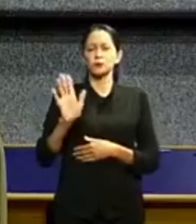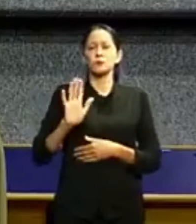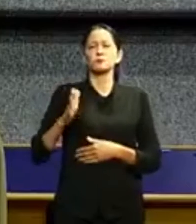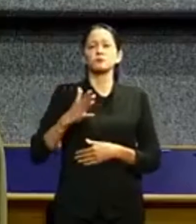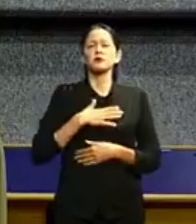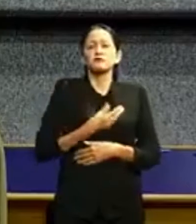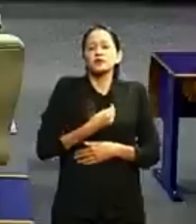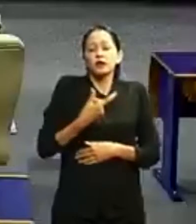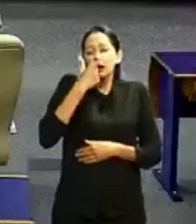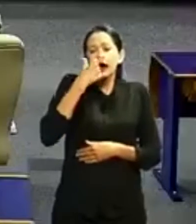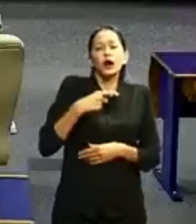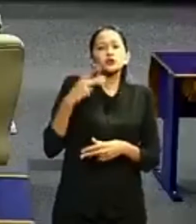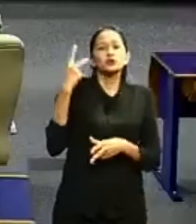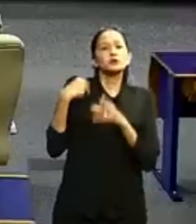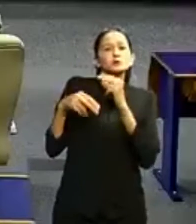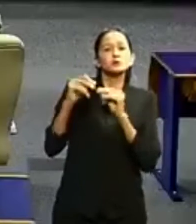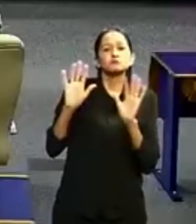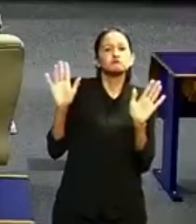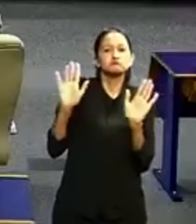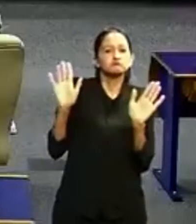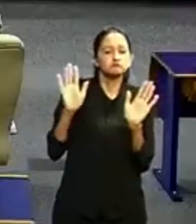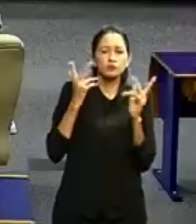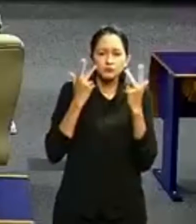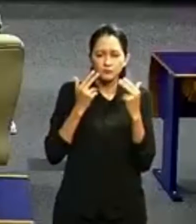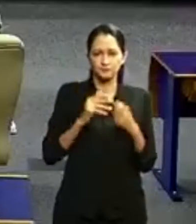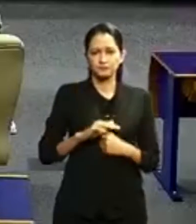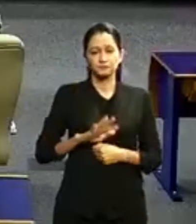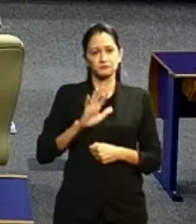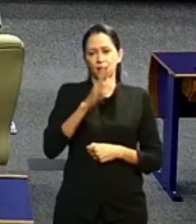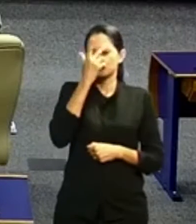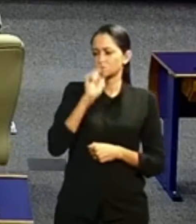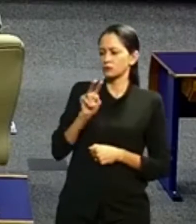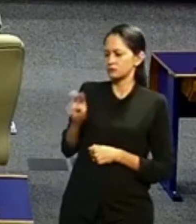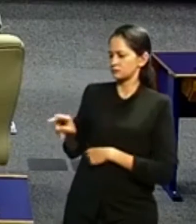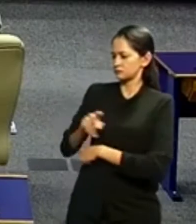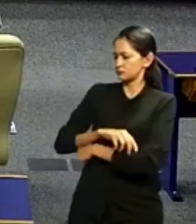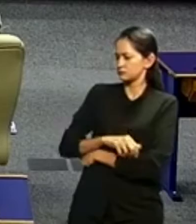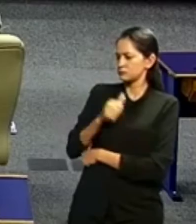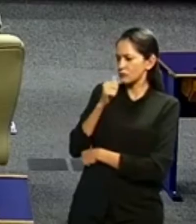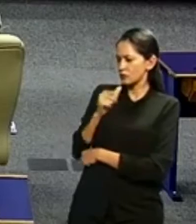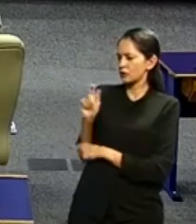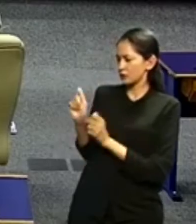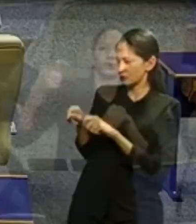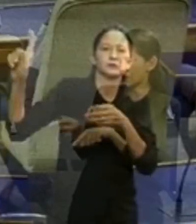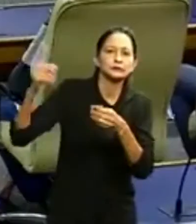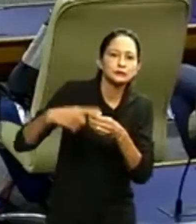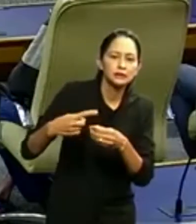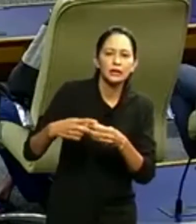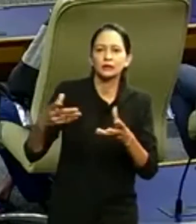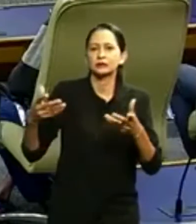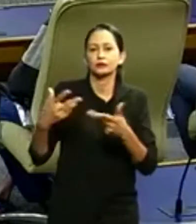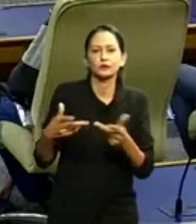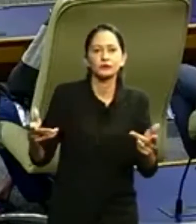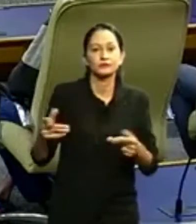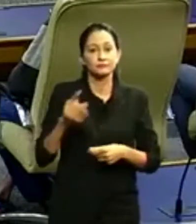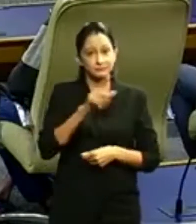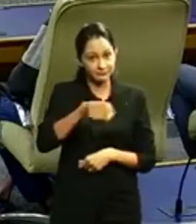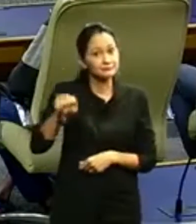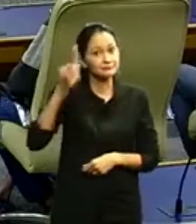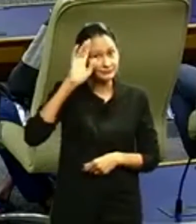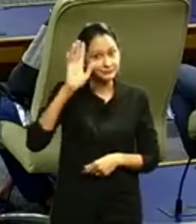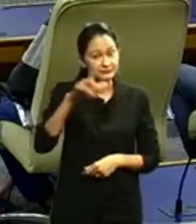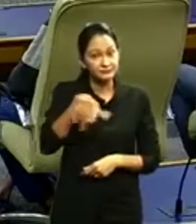Mas pra muita gente, eu já era uma mulher pronta pra ser consumida. Não esperem,